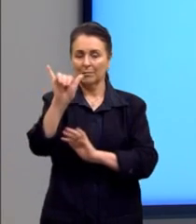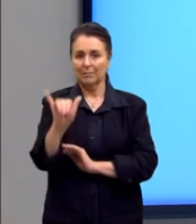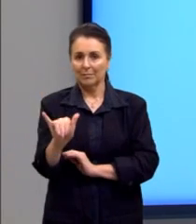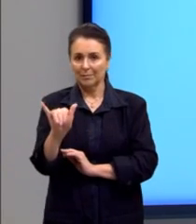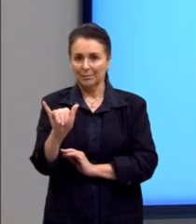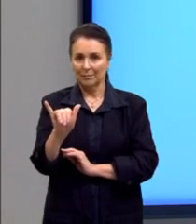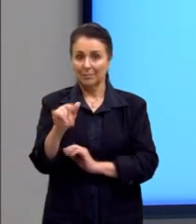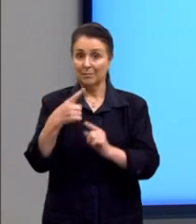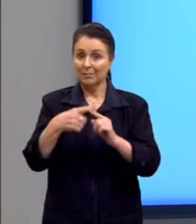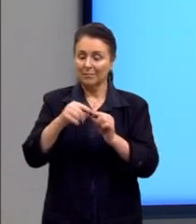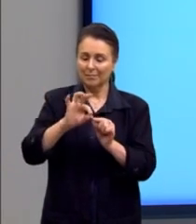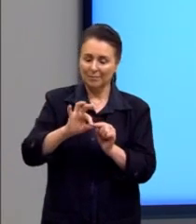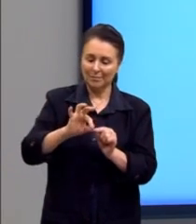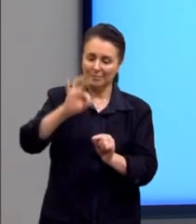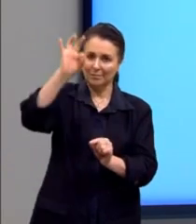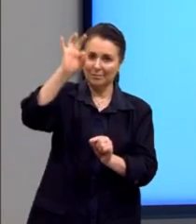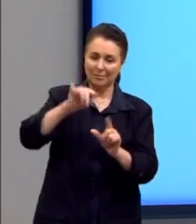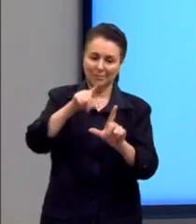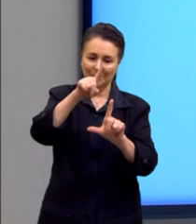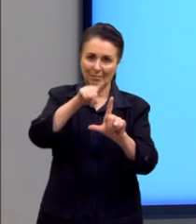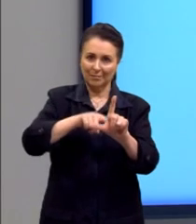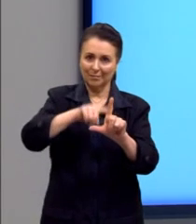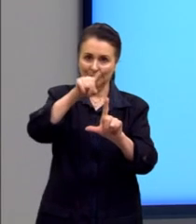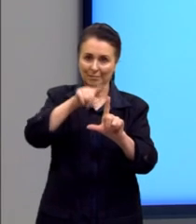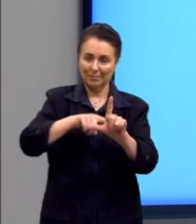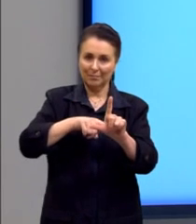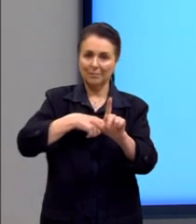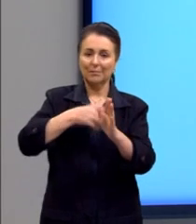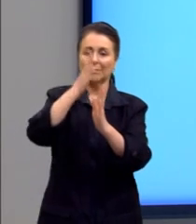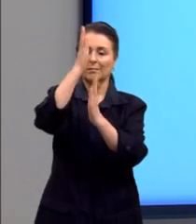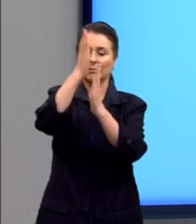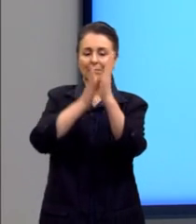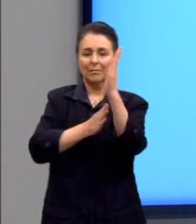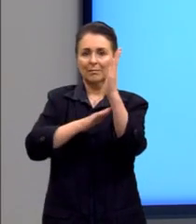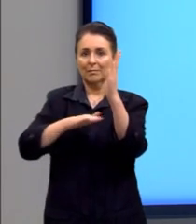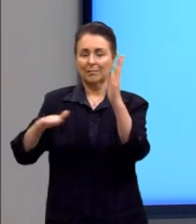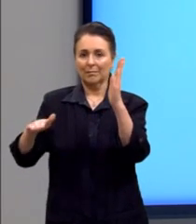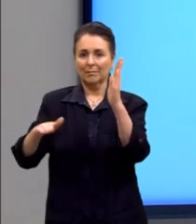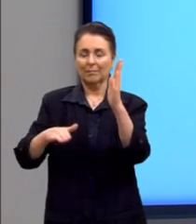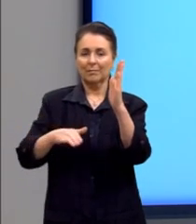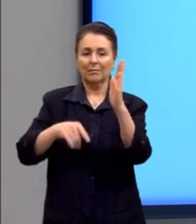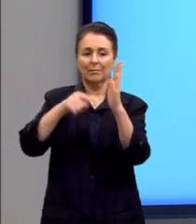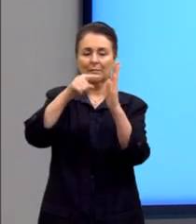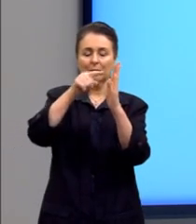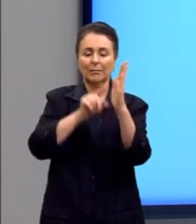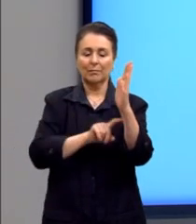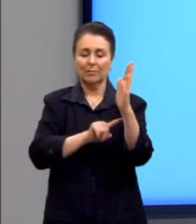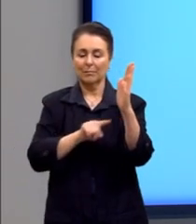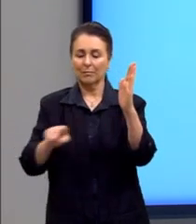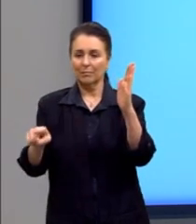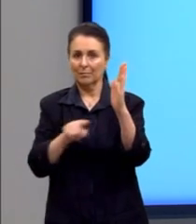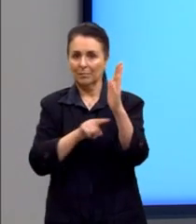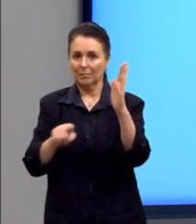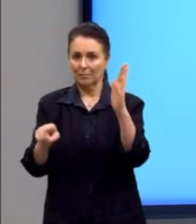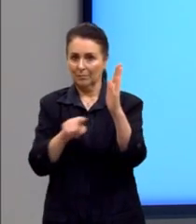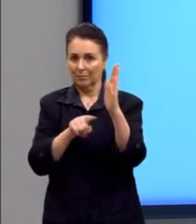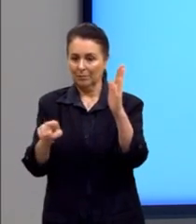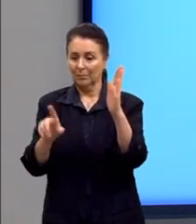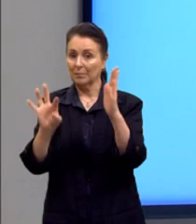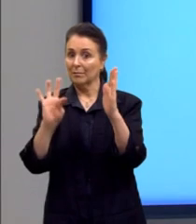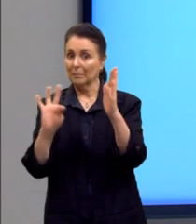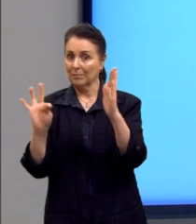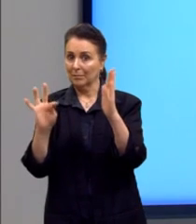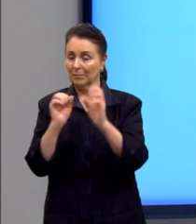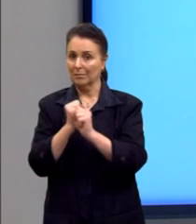função da altura. Nós temos ali o nosso plano cartesiano, o eixo horizontal é o tempo em ano